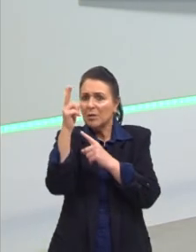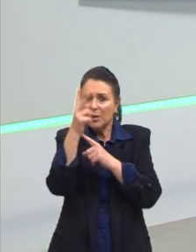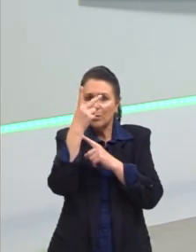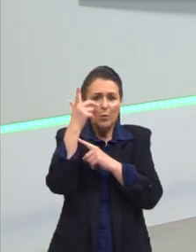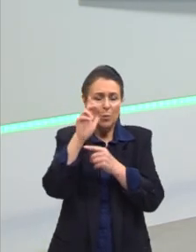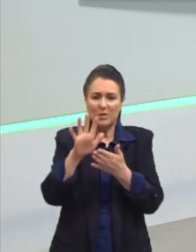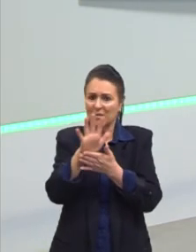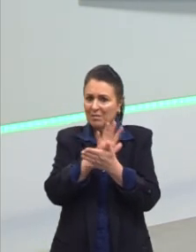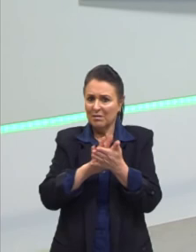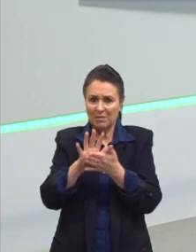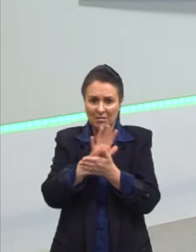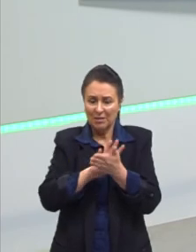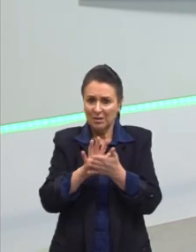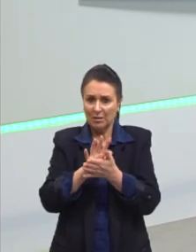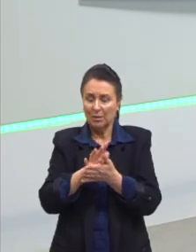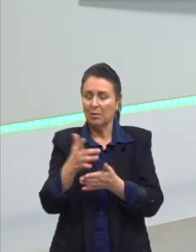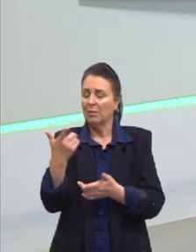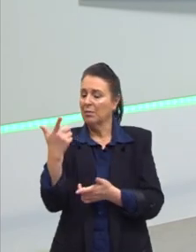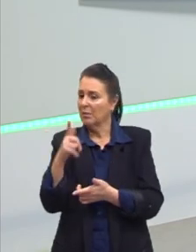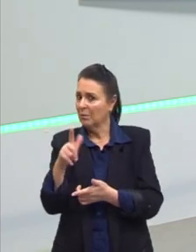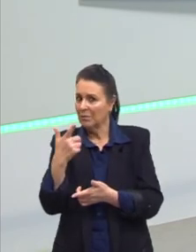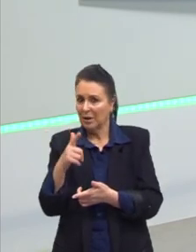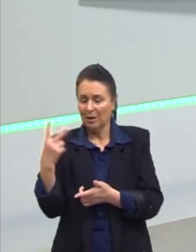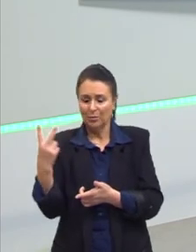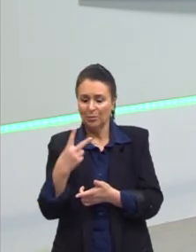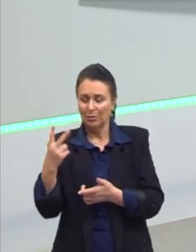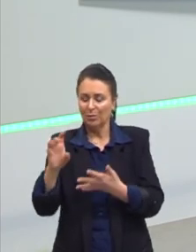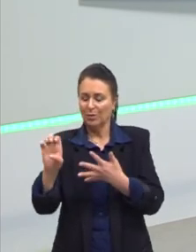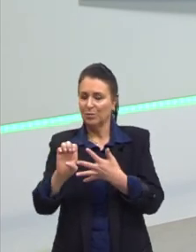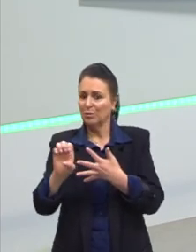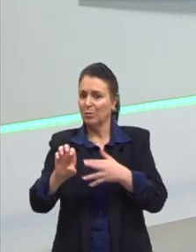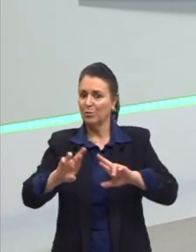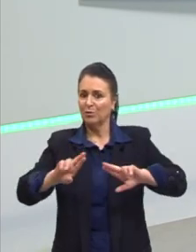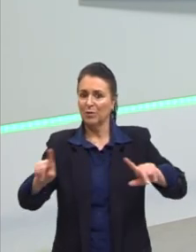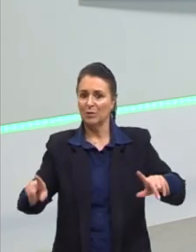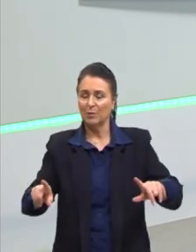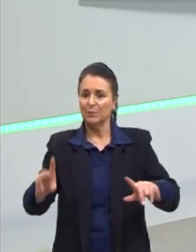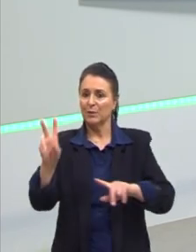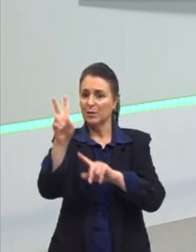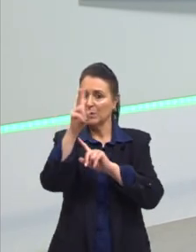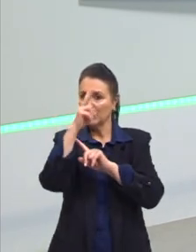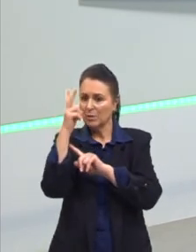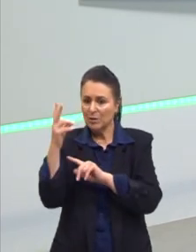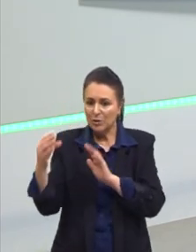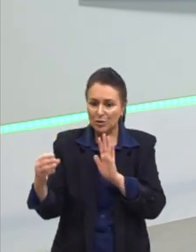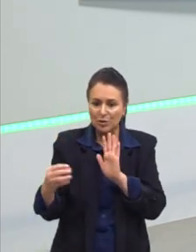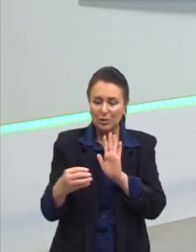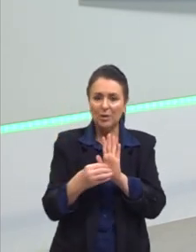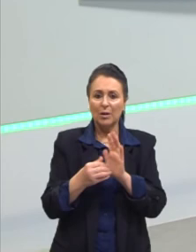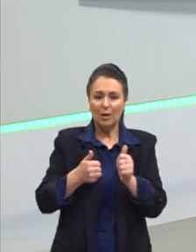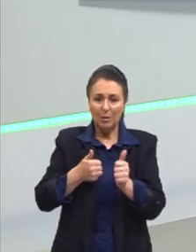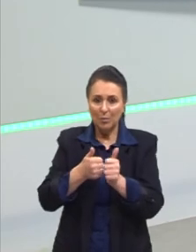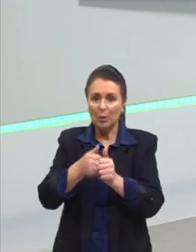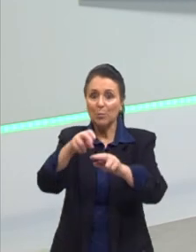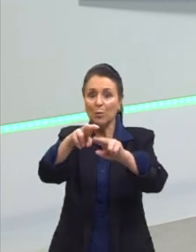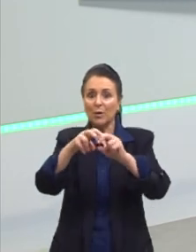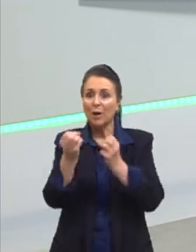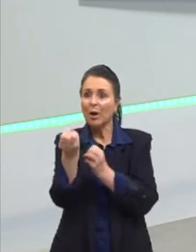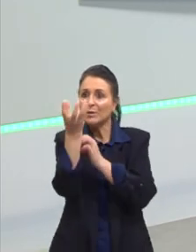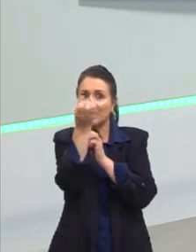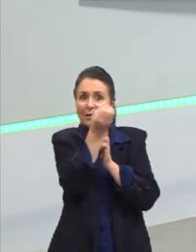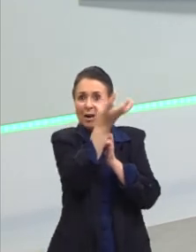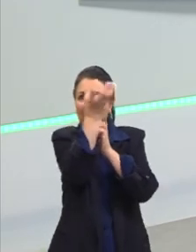Bom, então, não há competição aqui entre as espécies, né? Os insetos só chegaram ali porque queriam ficar pertinho da luzinha, foram